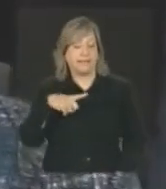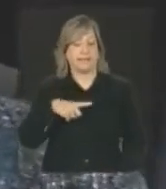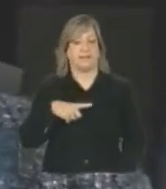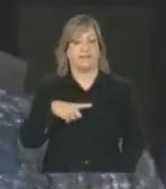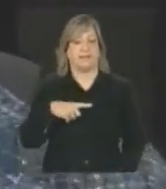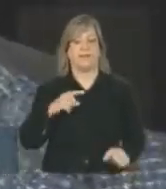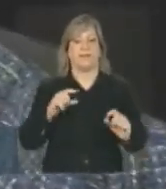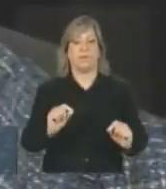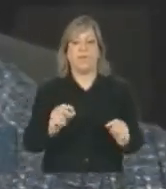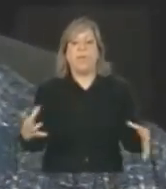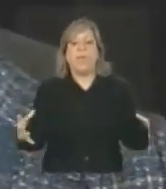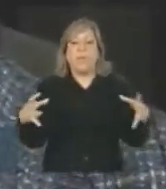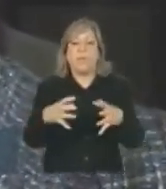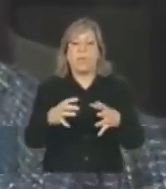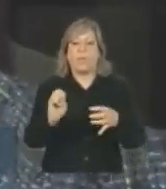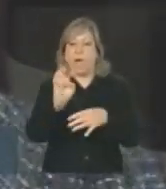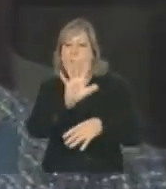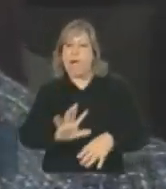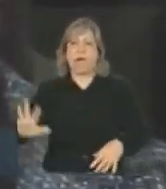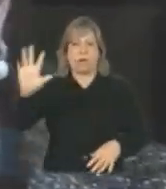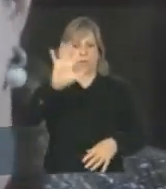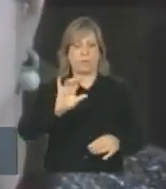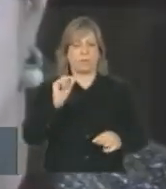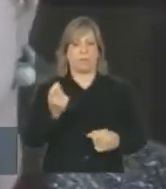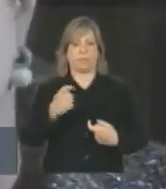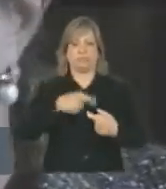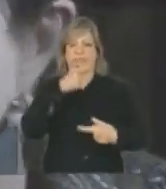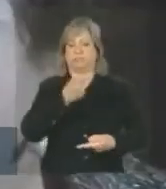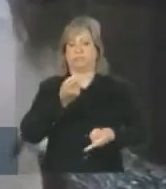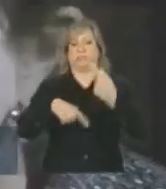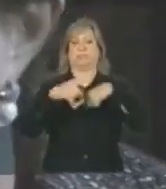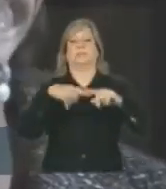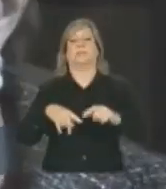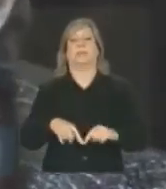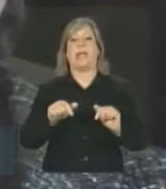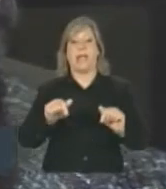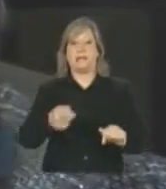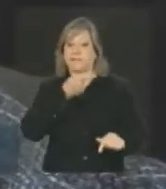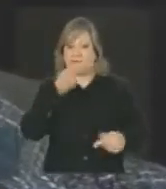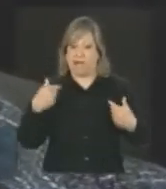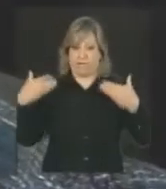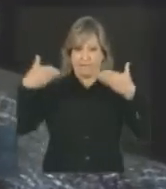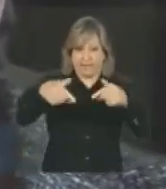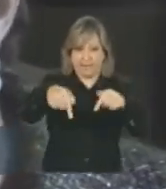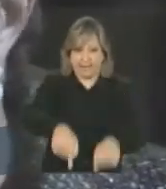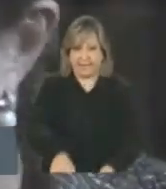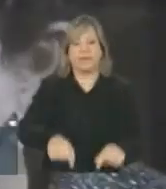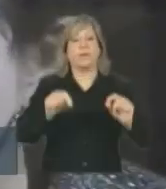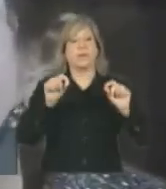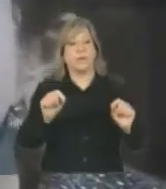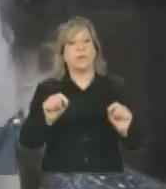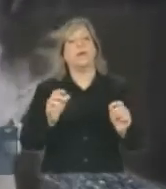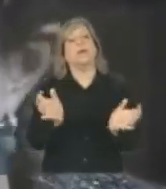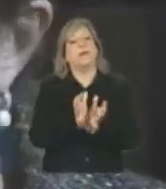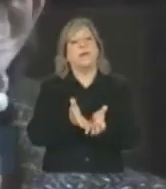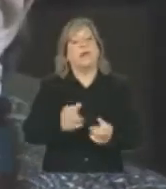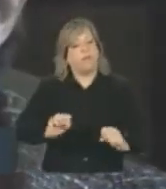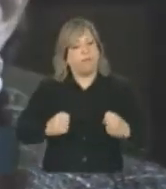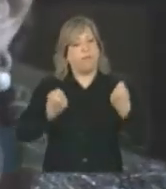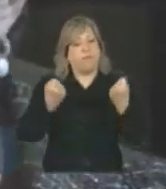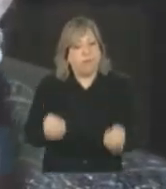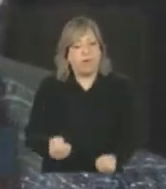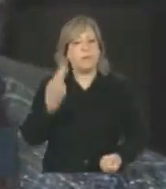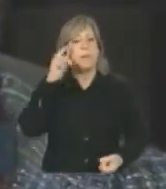pelo conjunto da Europa uma recuperação. Essa visita que faz parte desse esforço